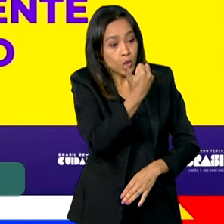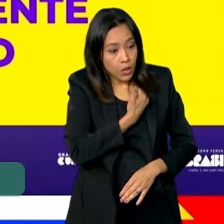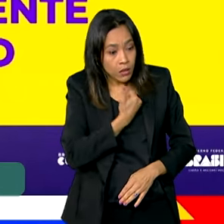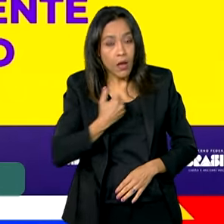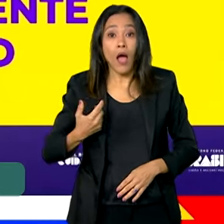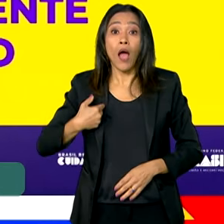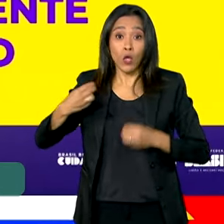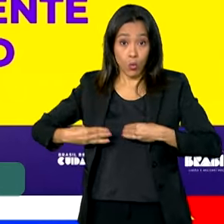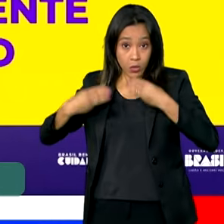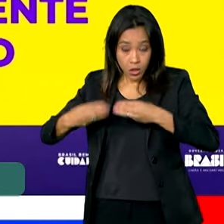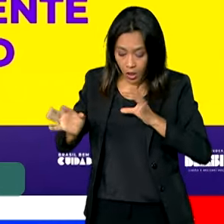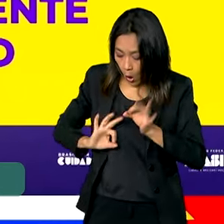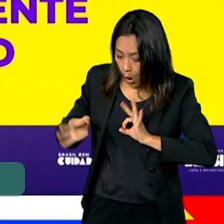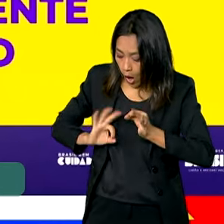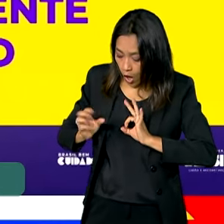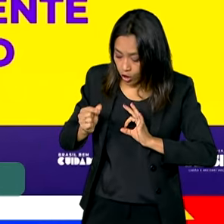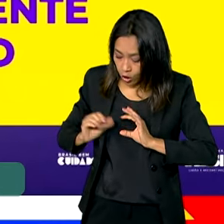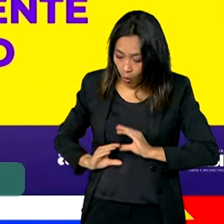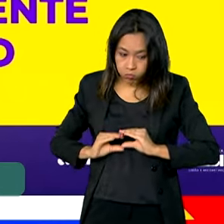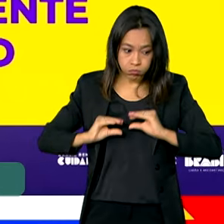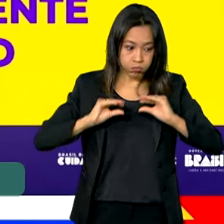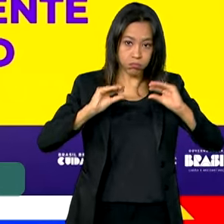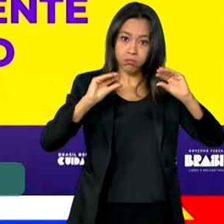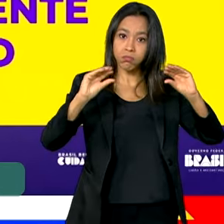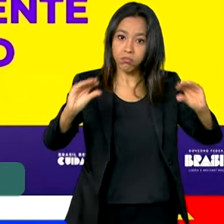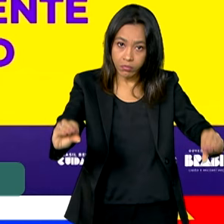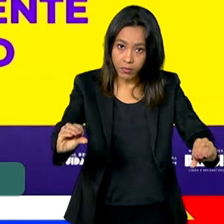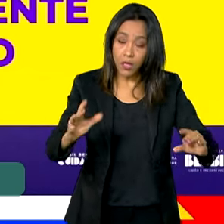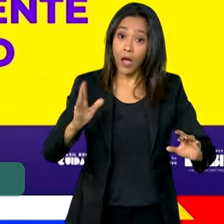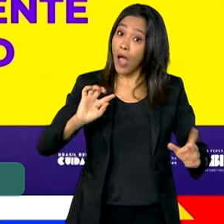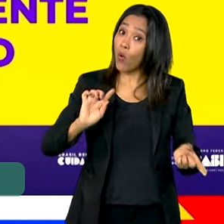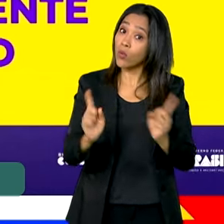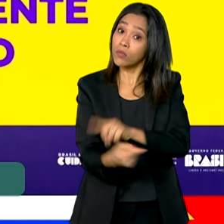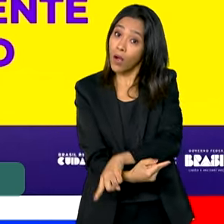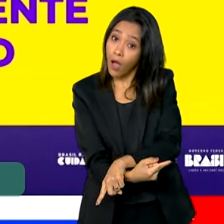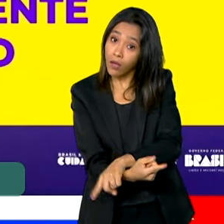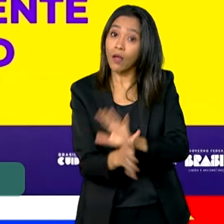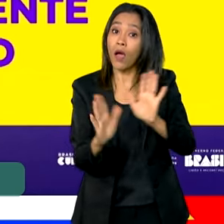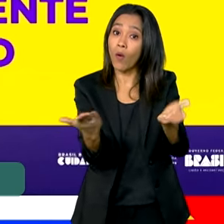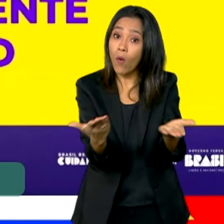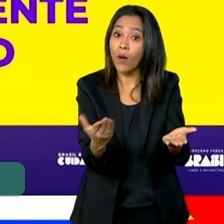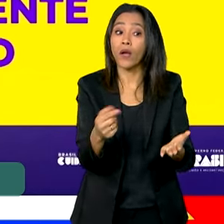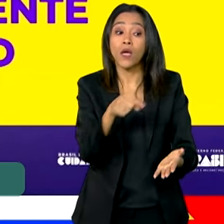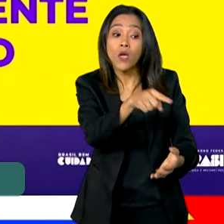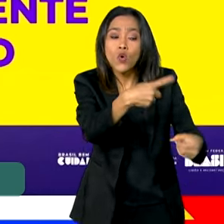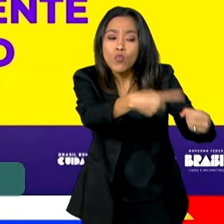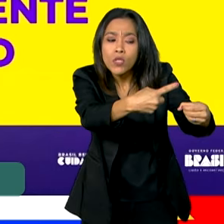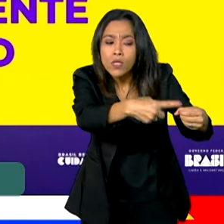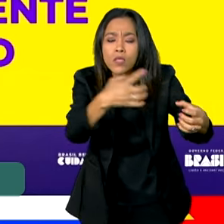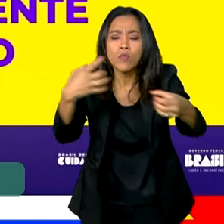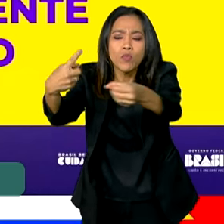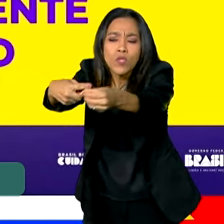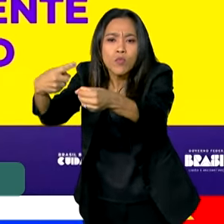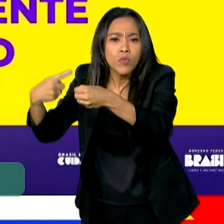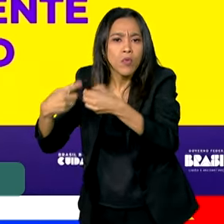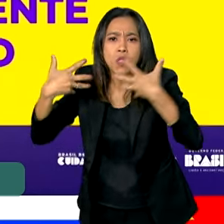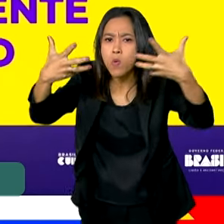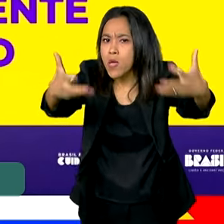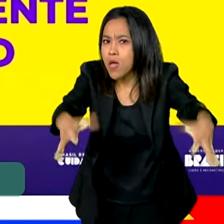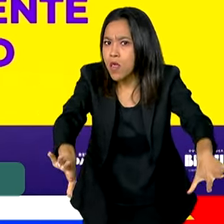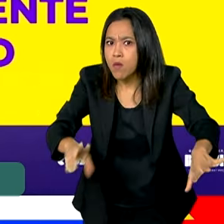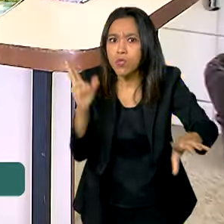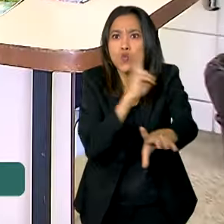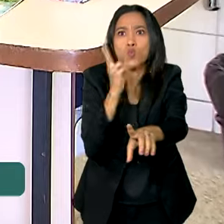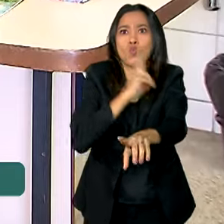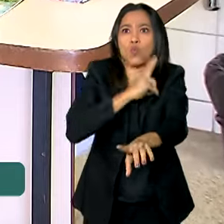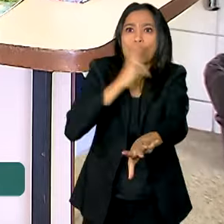financeiro. Agora vai ser o contrário. Nós queremos que esse município não chegue a ponto de ter que